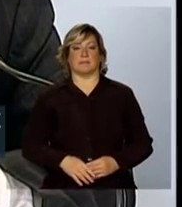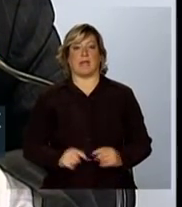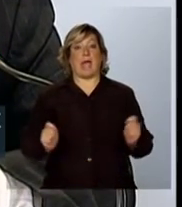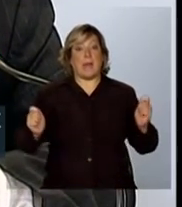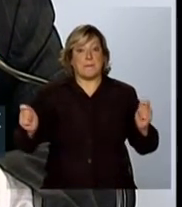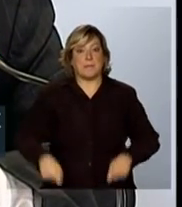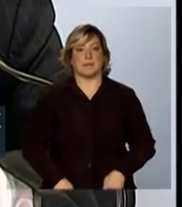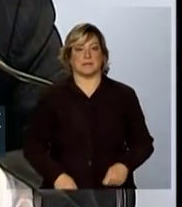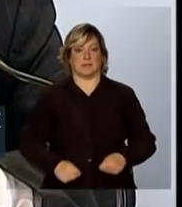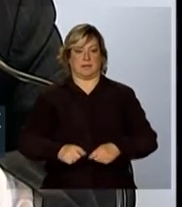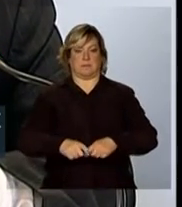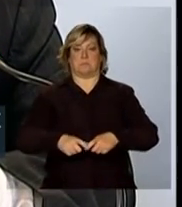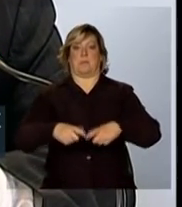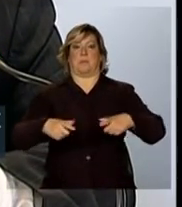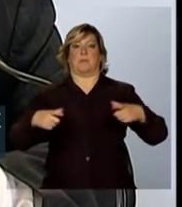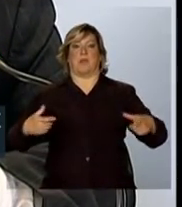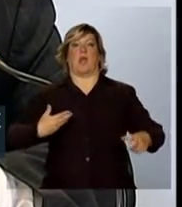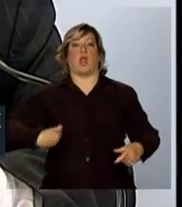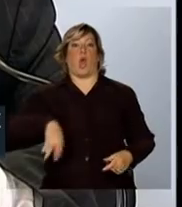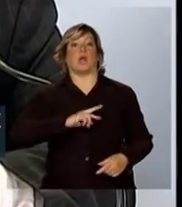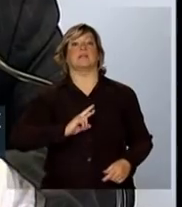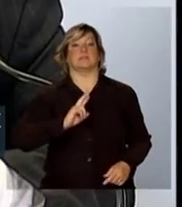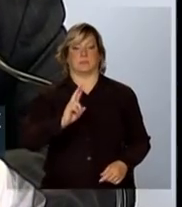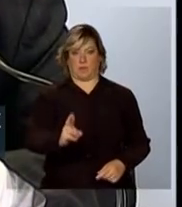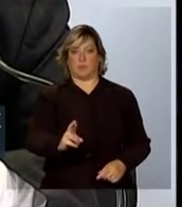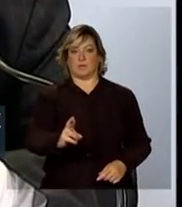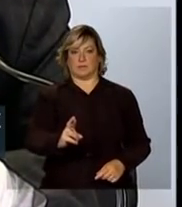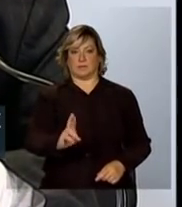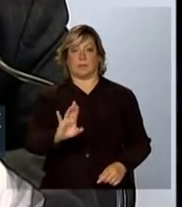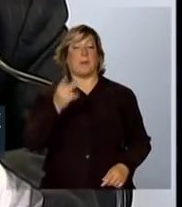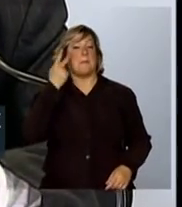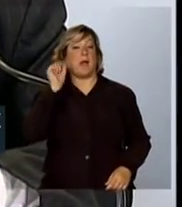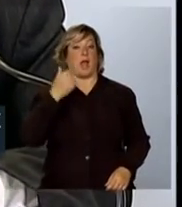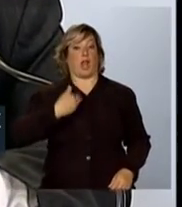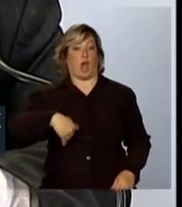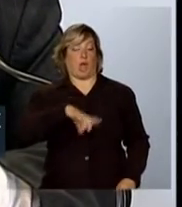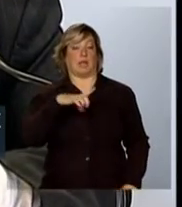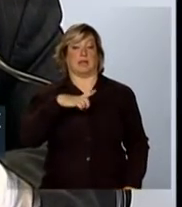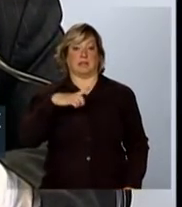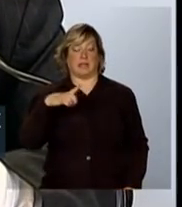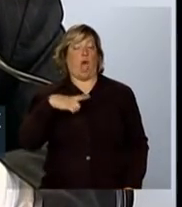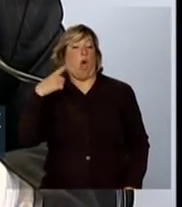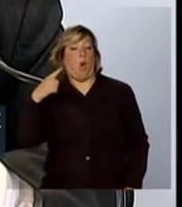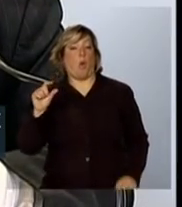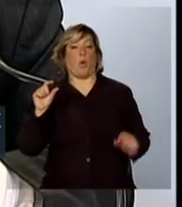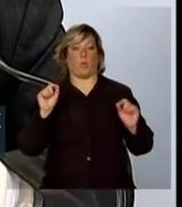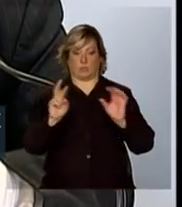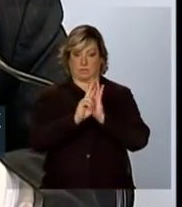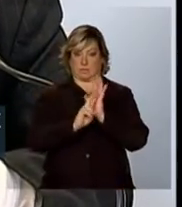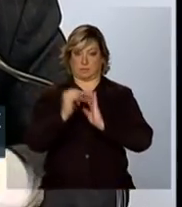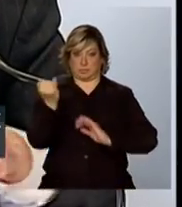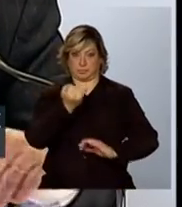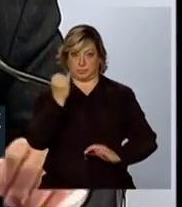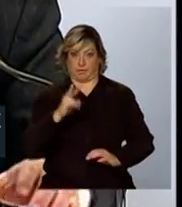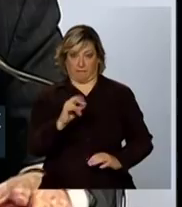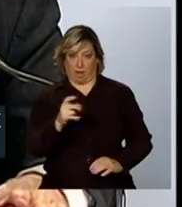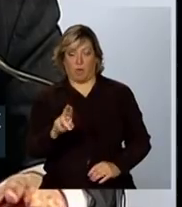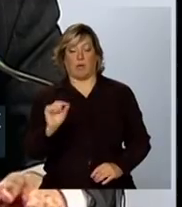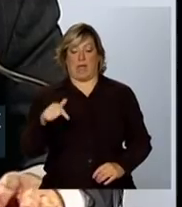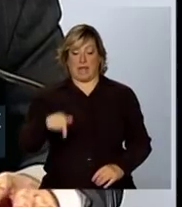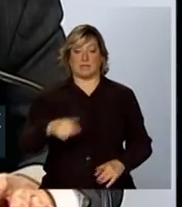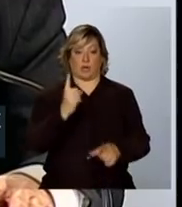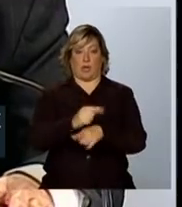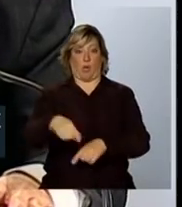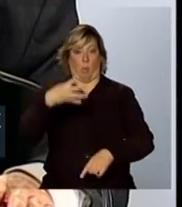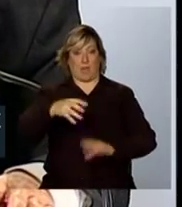capacidade de ampliação da nossa resposta. Para que a gente tenha, inclusive, outro parâmetro relevante, esse nosso próprio encontro aqui, o